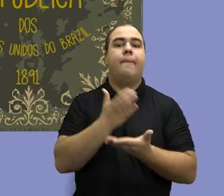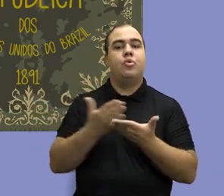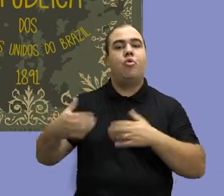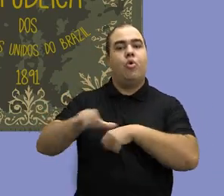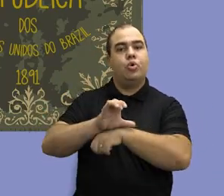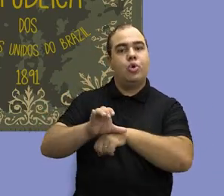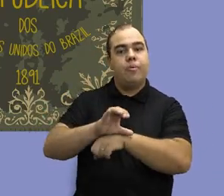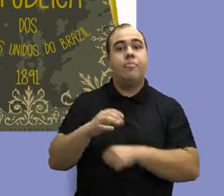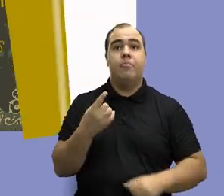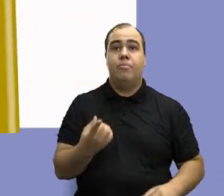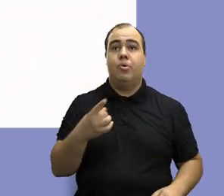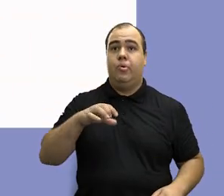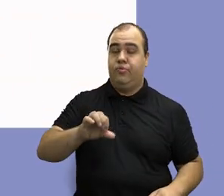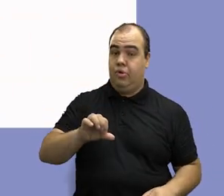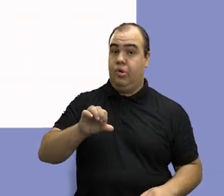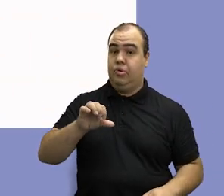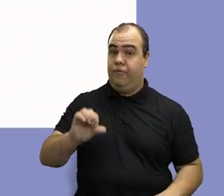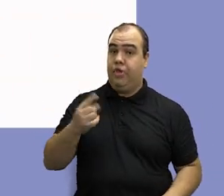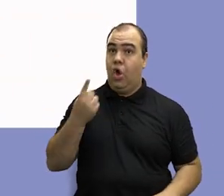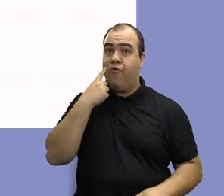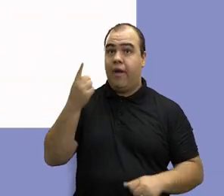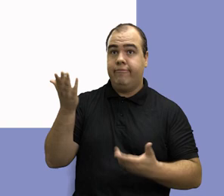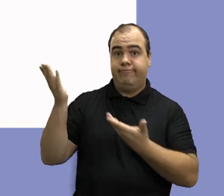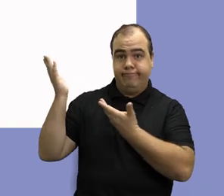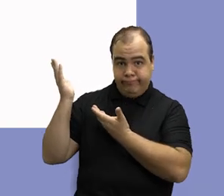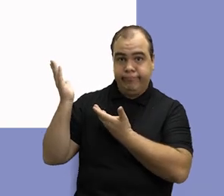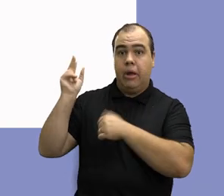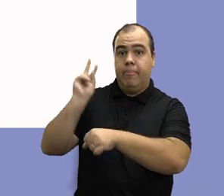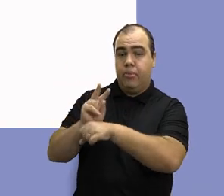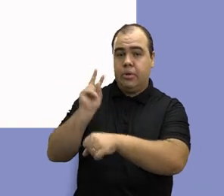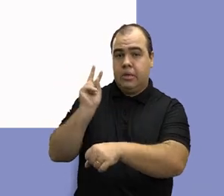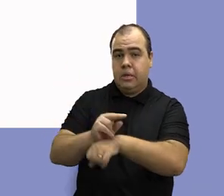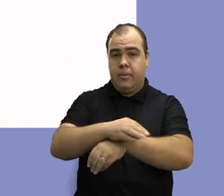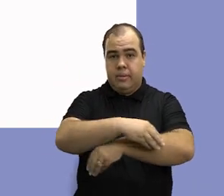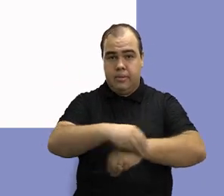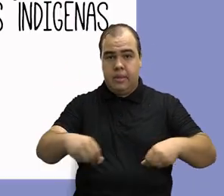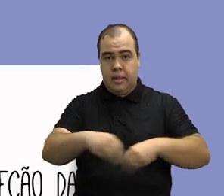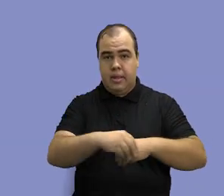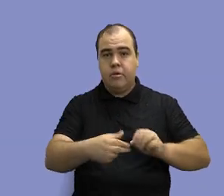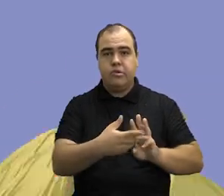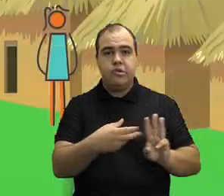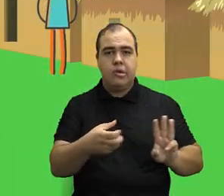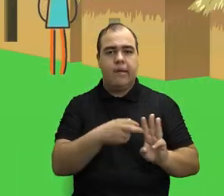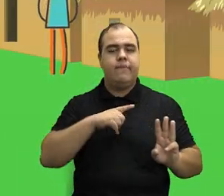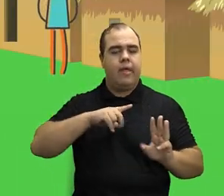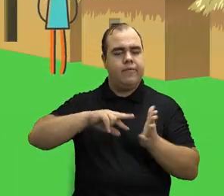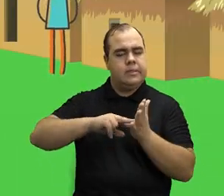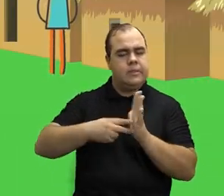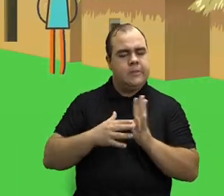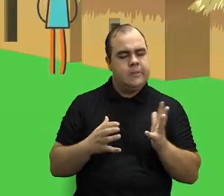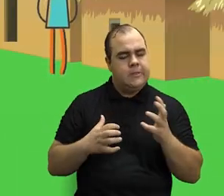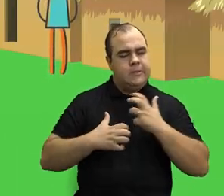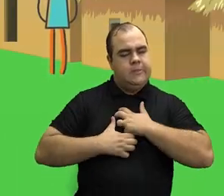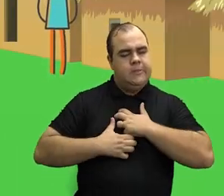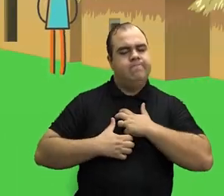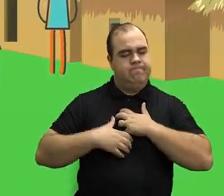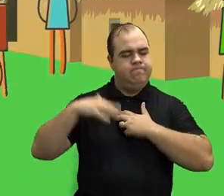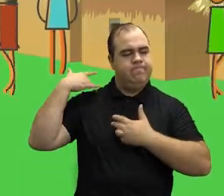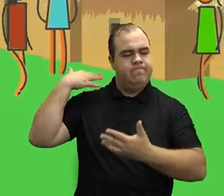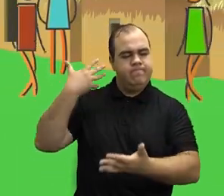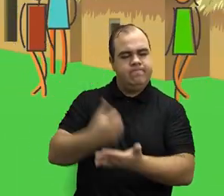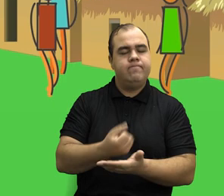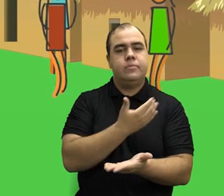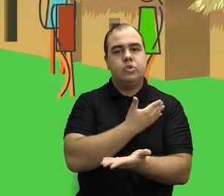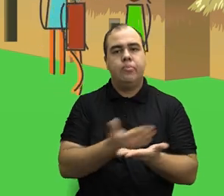Brasileira de 1891, que incluiu disposições para a proteção das terras indígenas. Houve um legado significativo ao estabelecer um marco